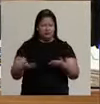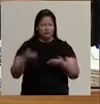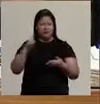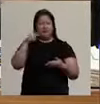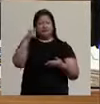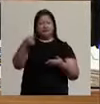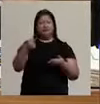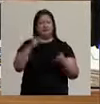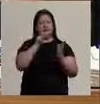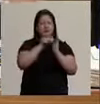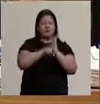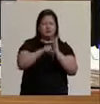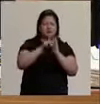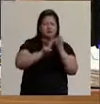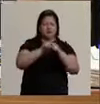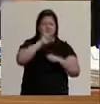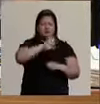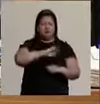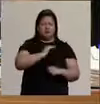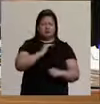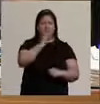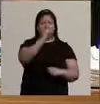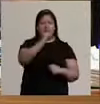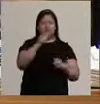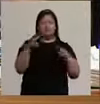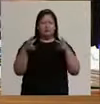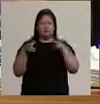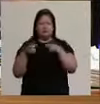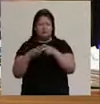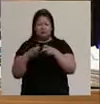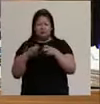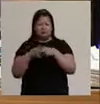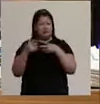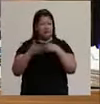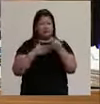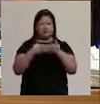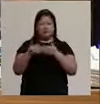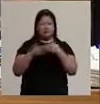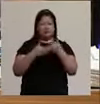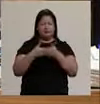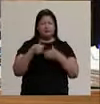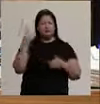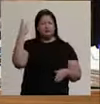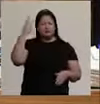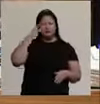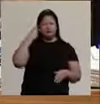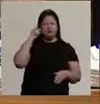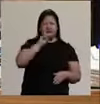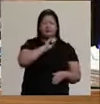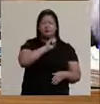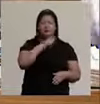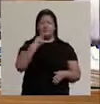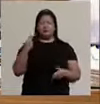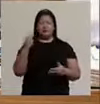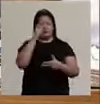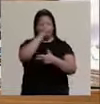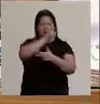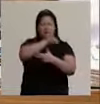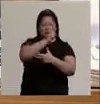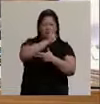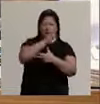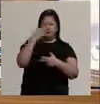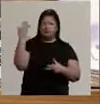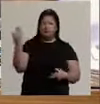projeto do reajuste, ou seja projeto da Câmara Municipal, não importa, de algum vereador ou do Poder Executivo, não dá.